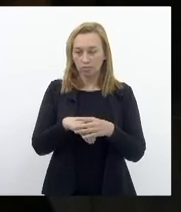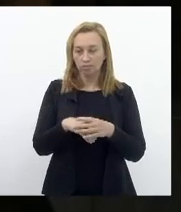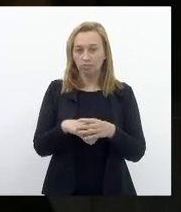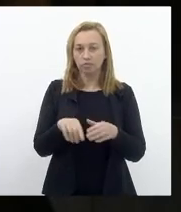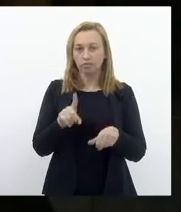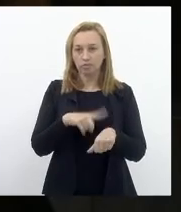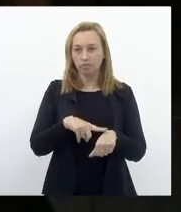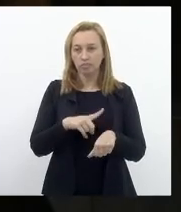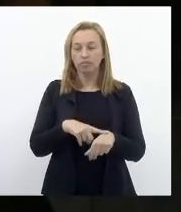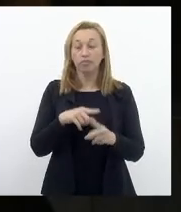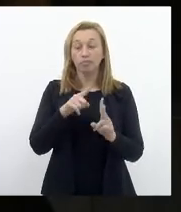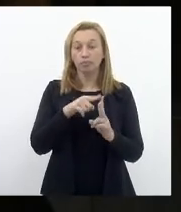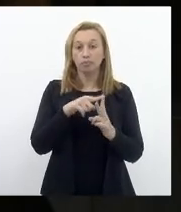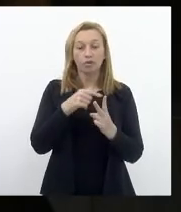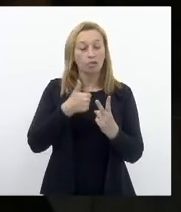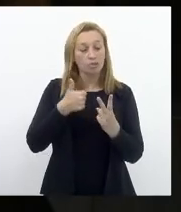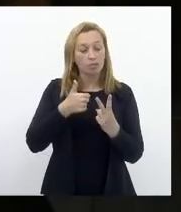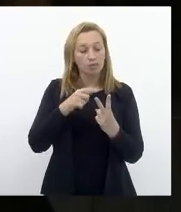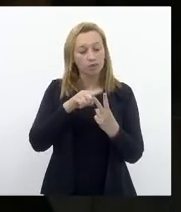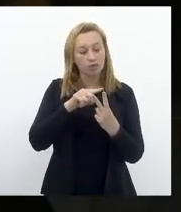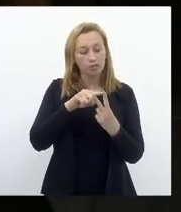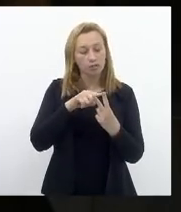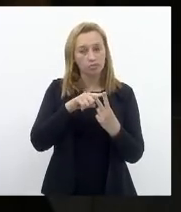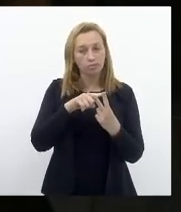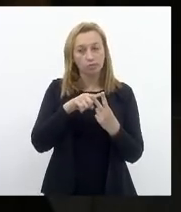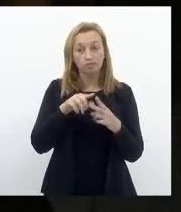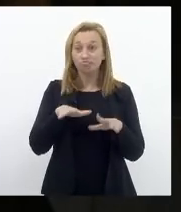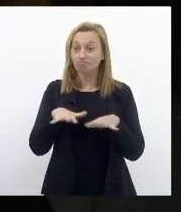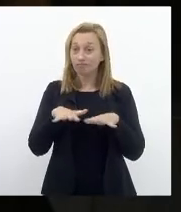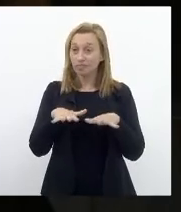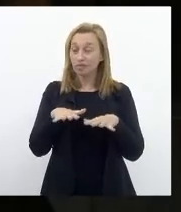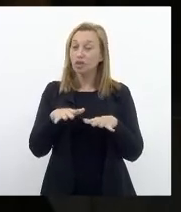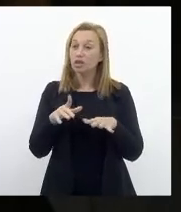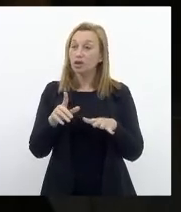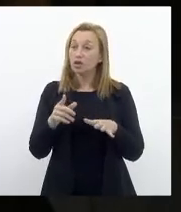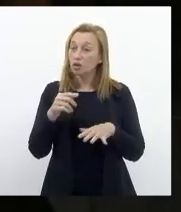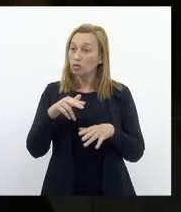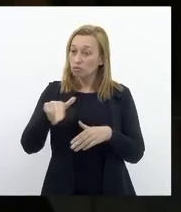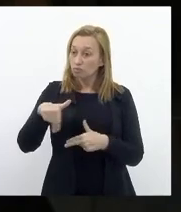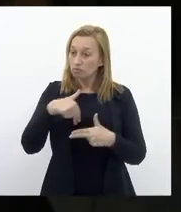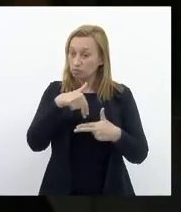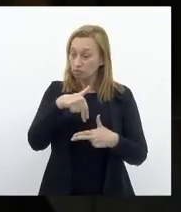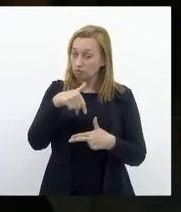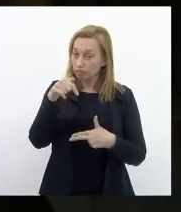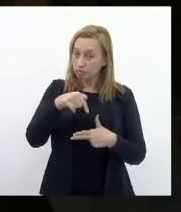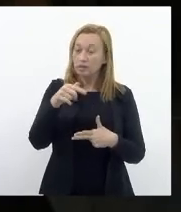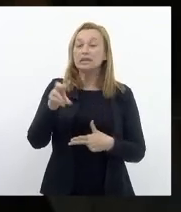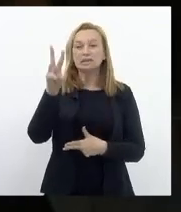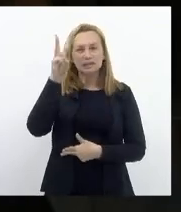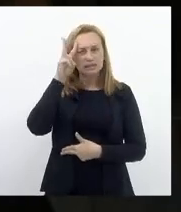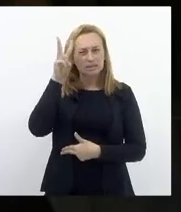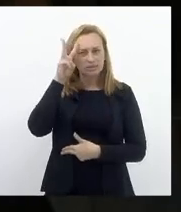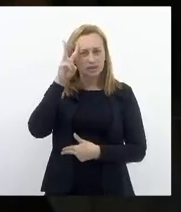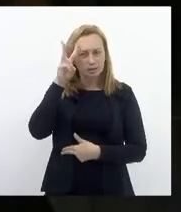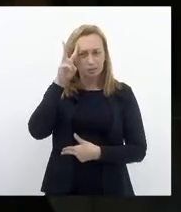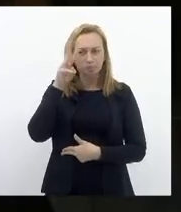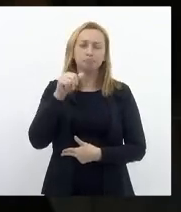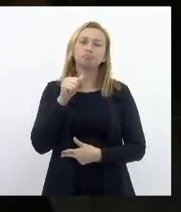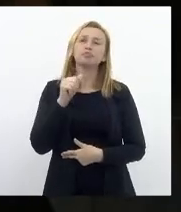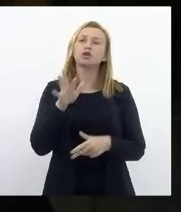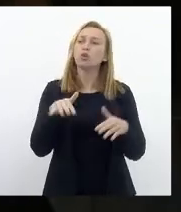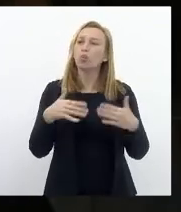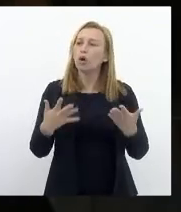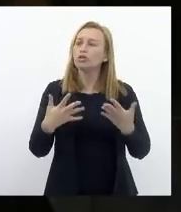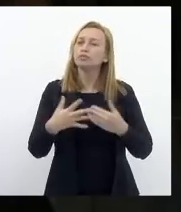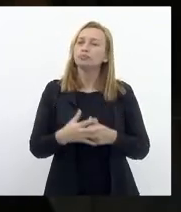A primeira nota Refere-se A uma manifestação Que fiz desta tribuna Na terça-feira Quando